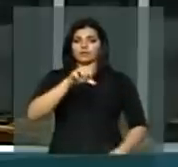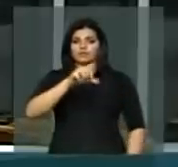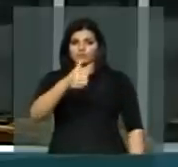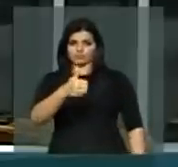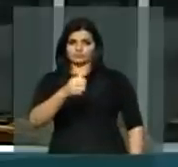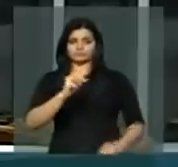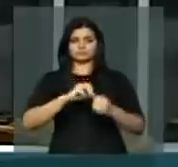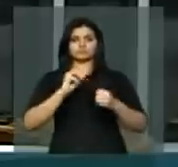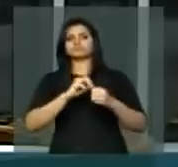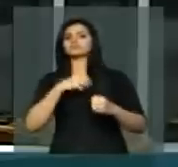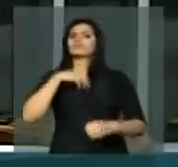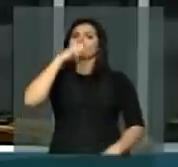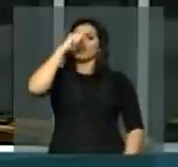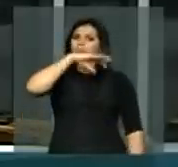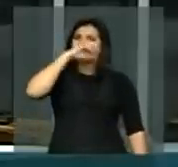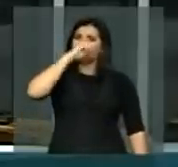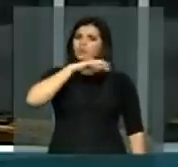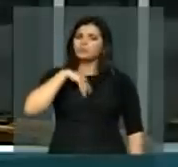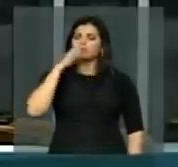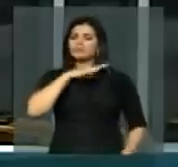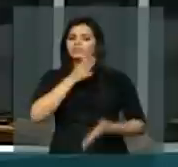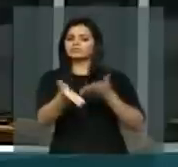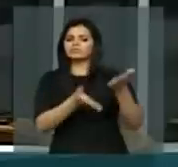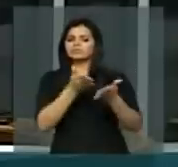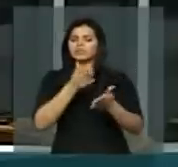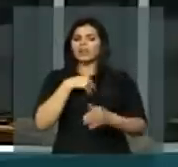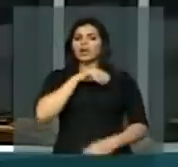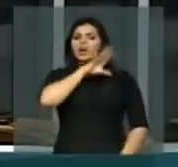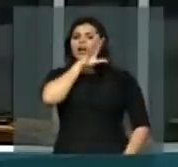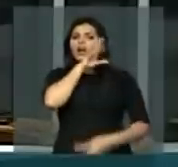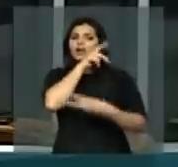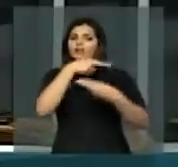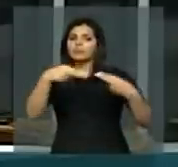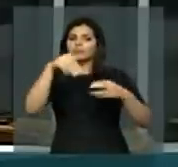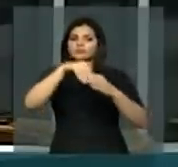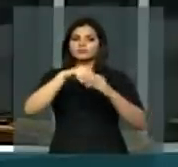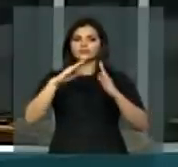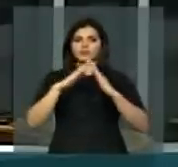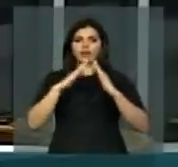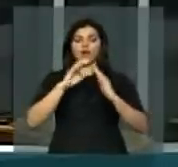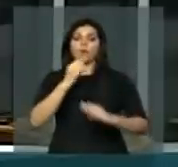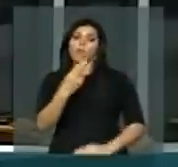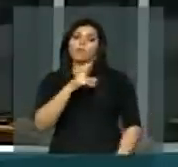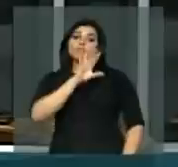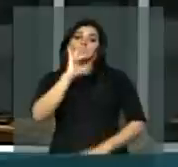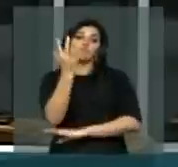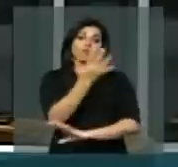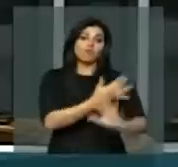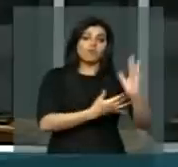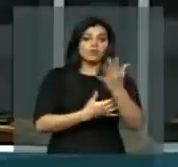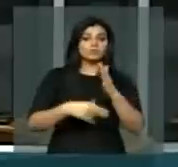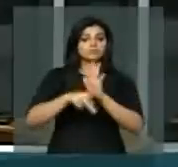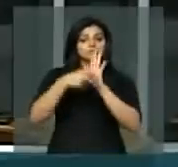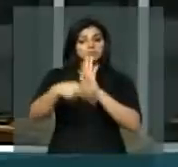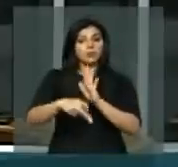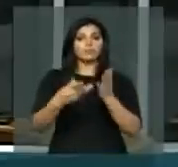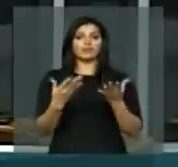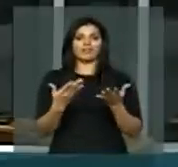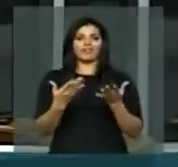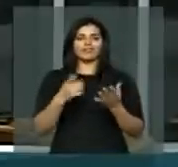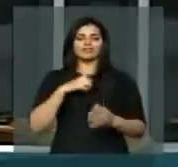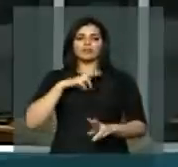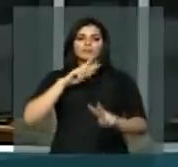praticar ato de abuso ou maus tratos animais domésticos, domesticados ou silvestres, nativos ou exóticos,